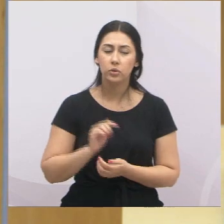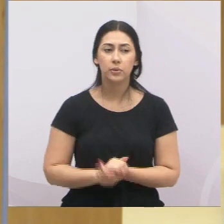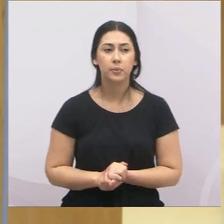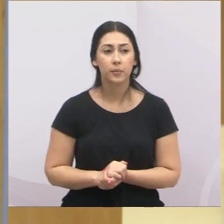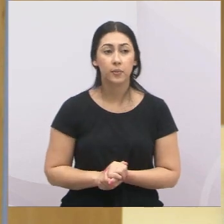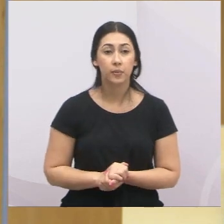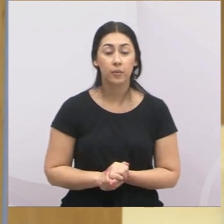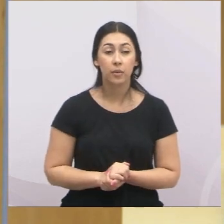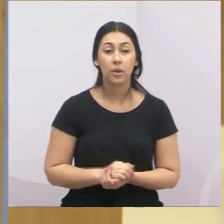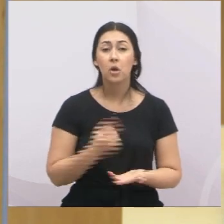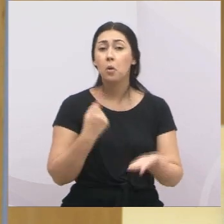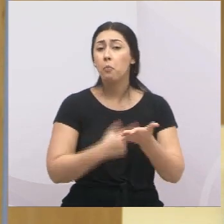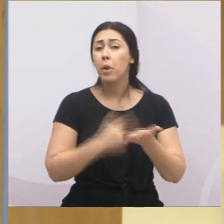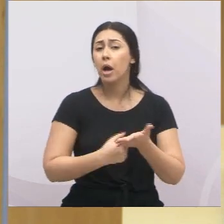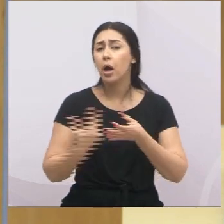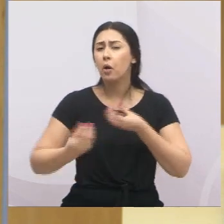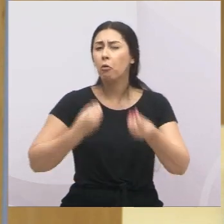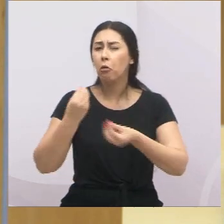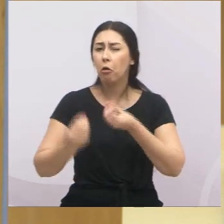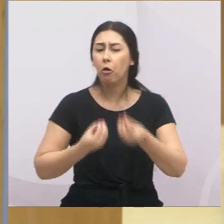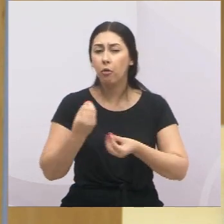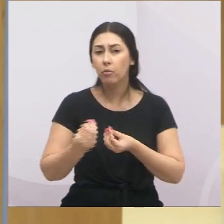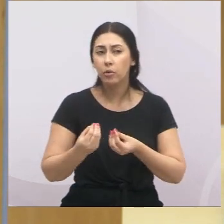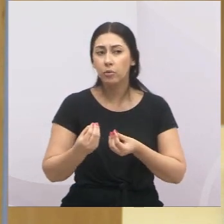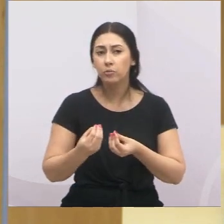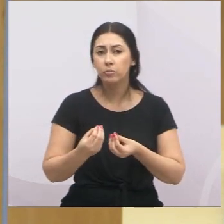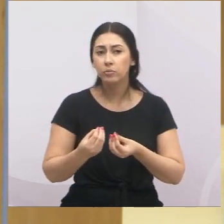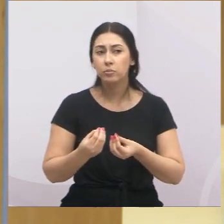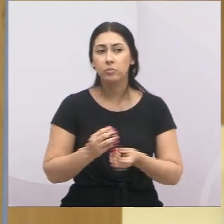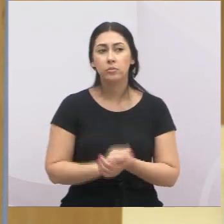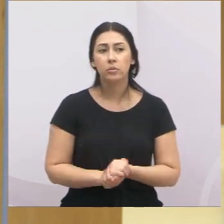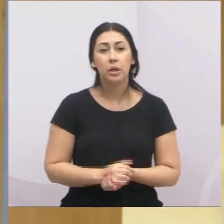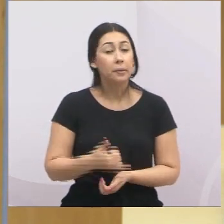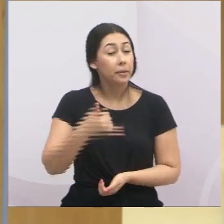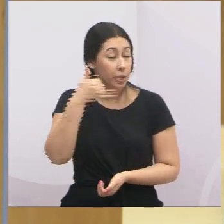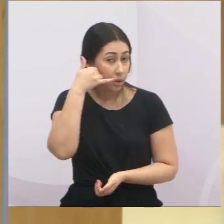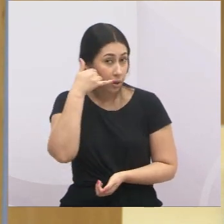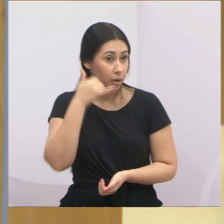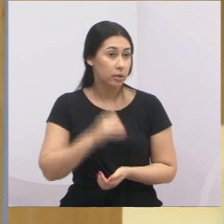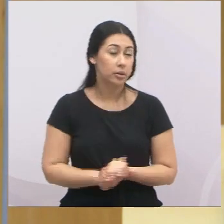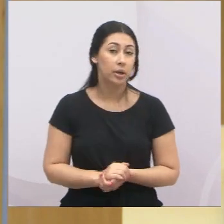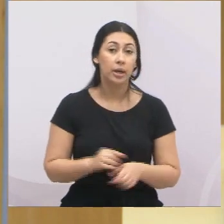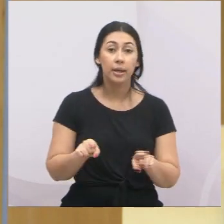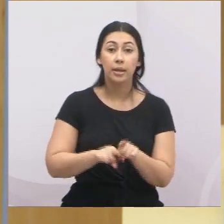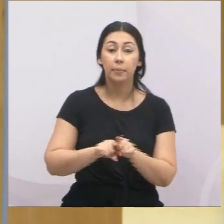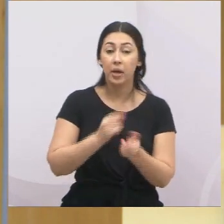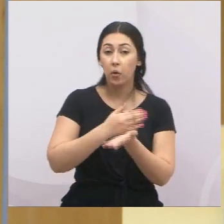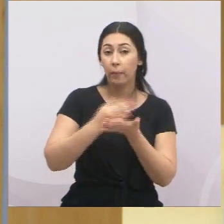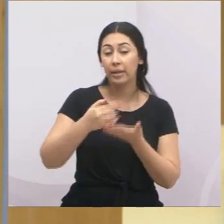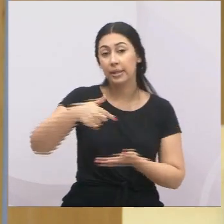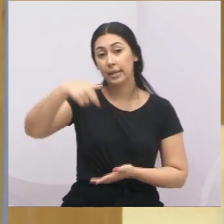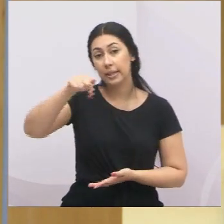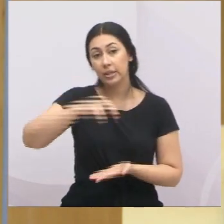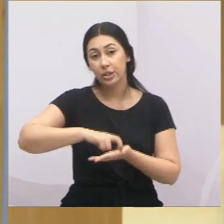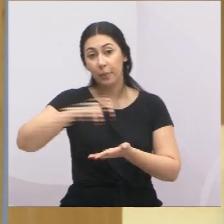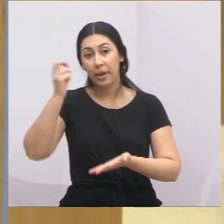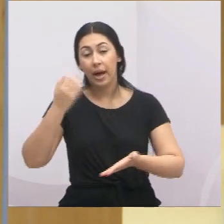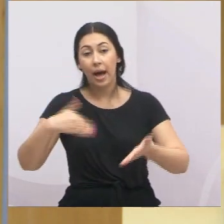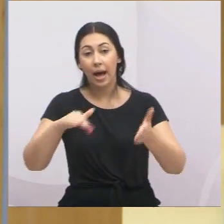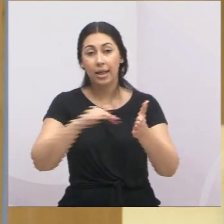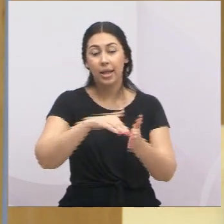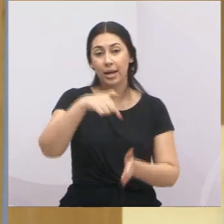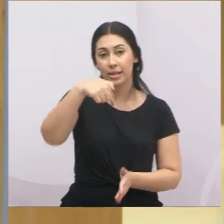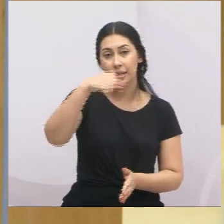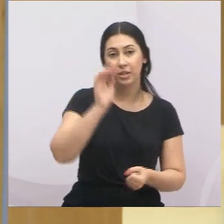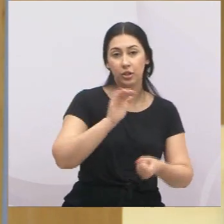Os agendamentos continuam sendo pela central de regulação e os atendimentos continuam das sete da manhã às 19